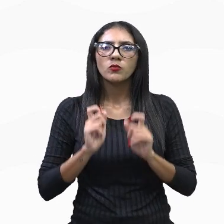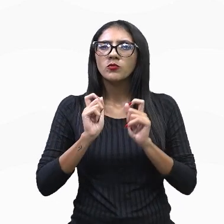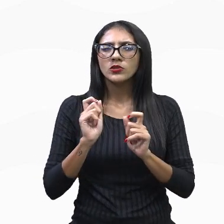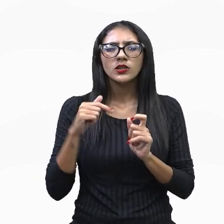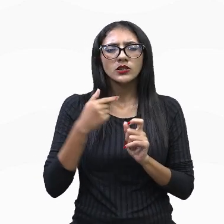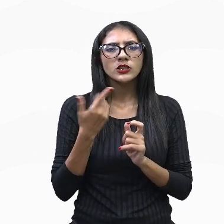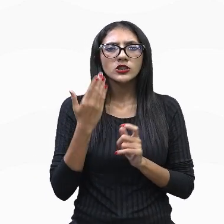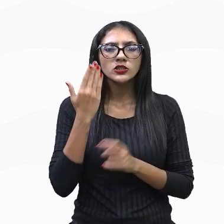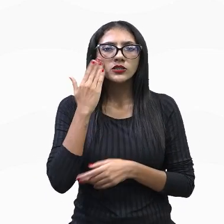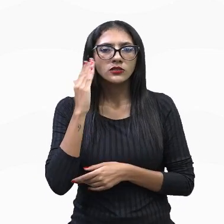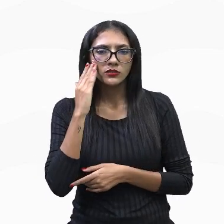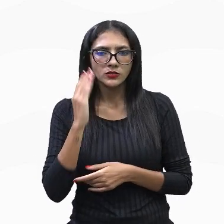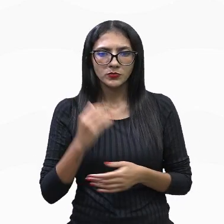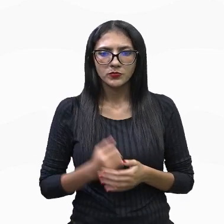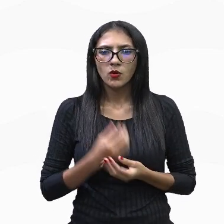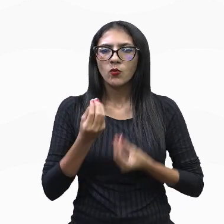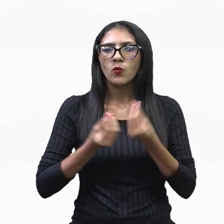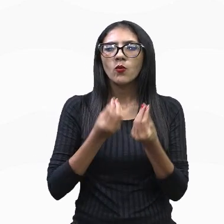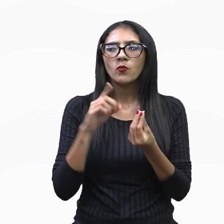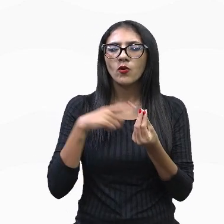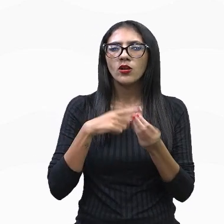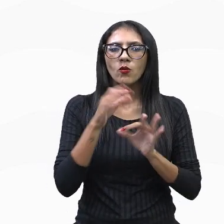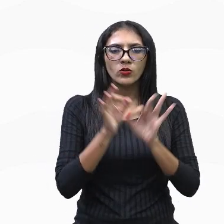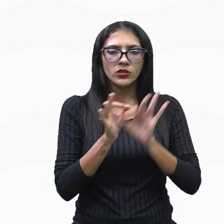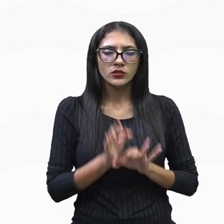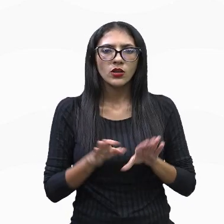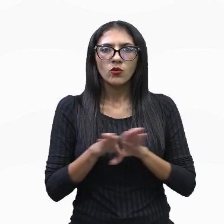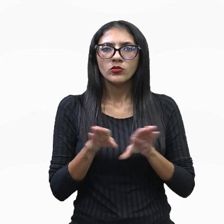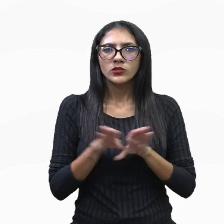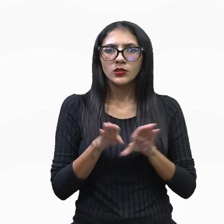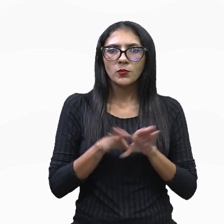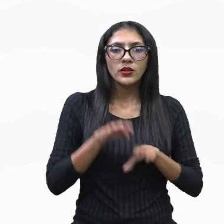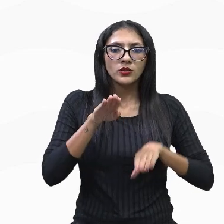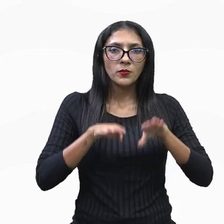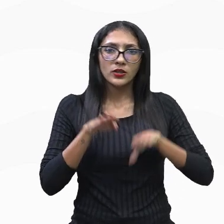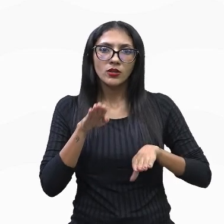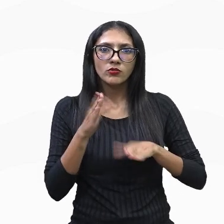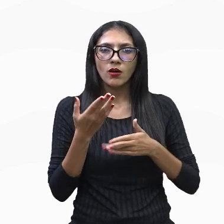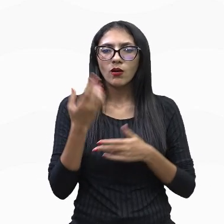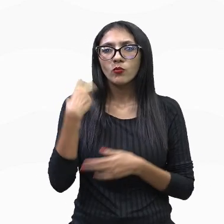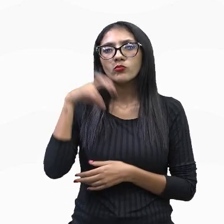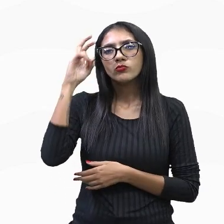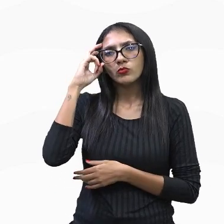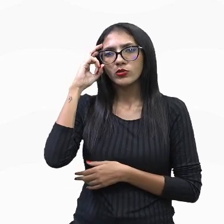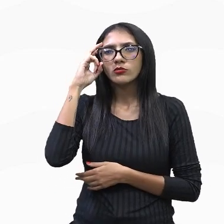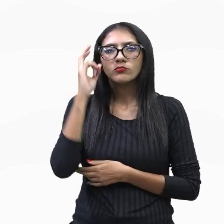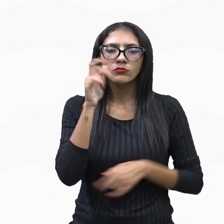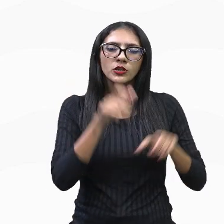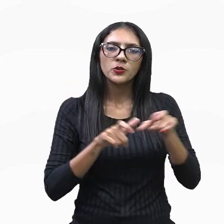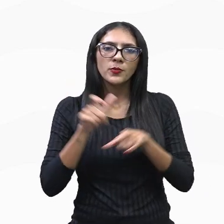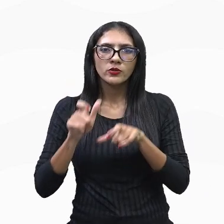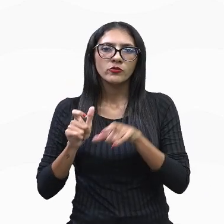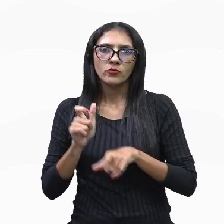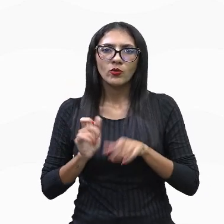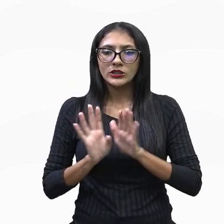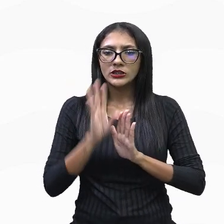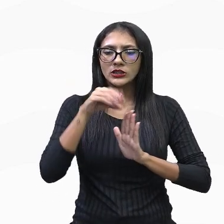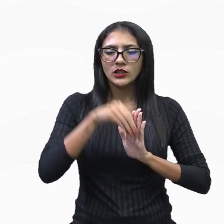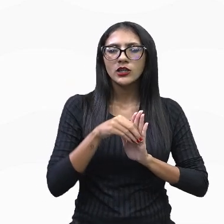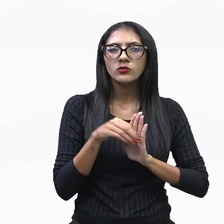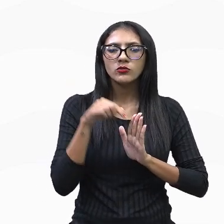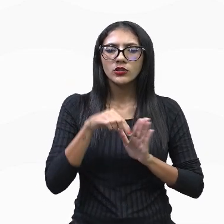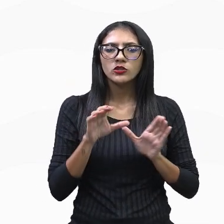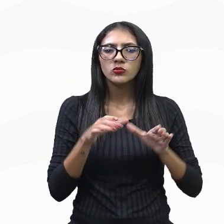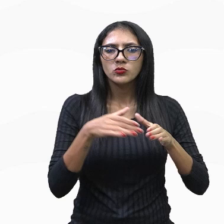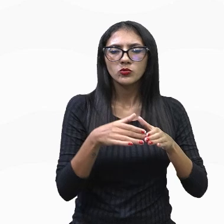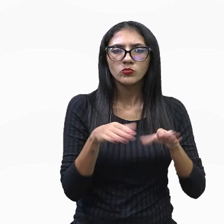constituição desses grupos étnicos na diferenciação cultural dos indivíduos. Não é verdade? Na criação de